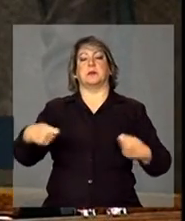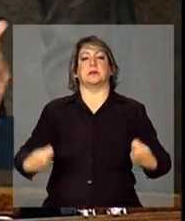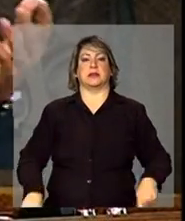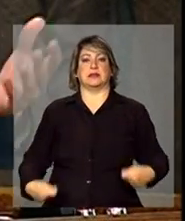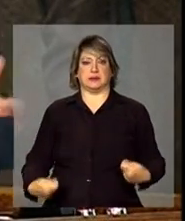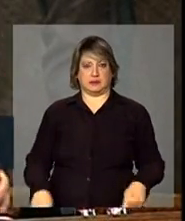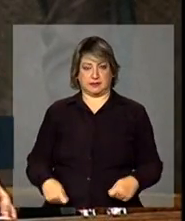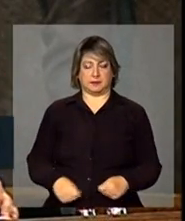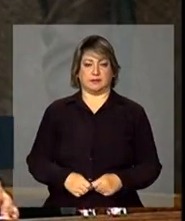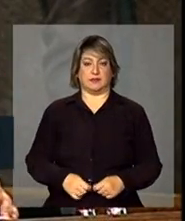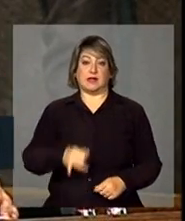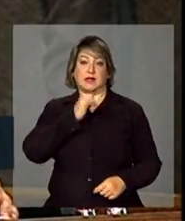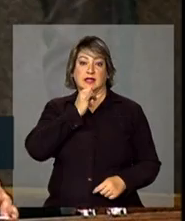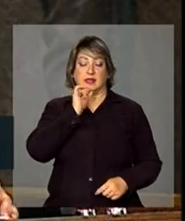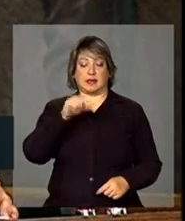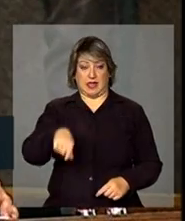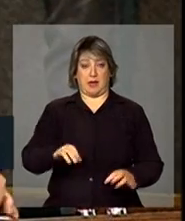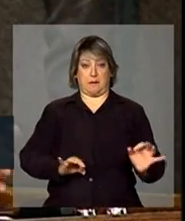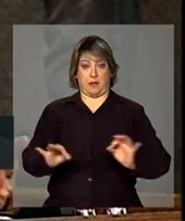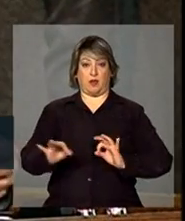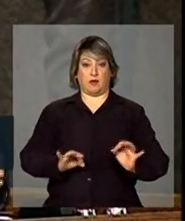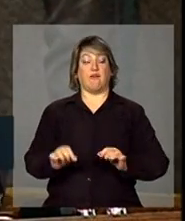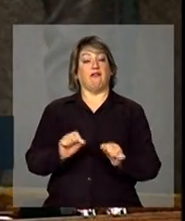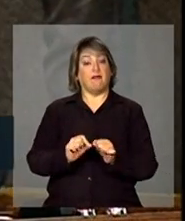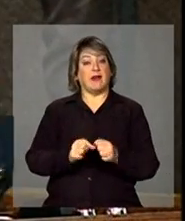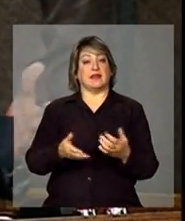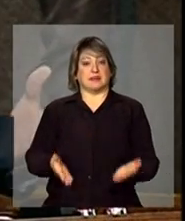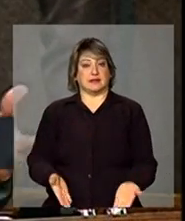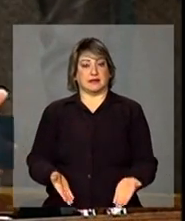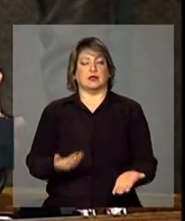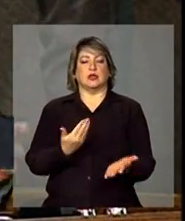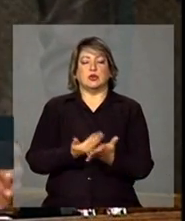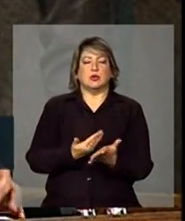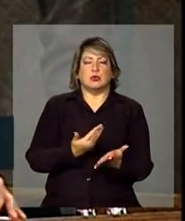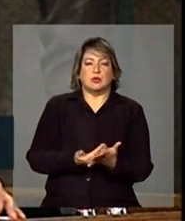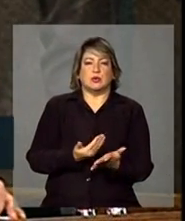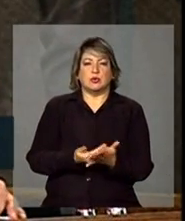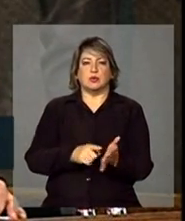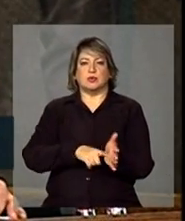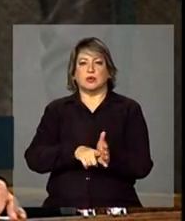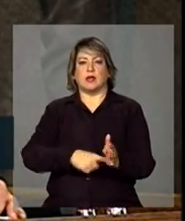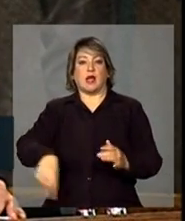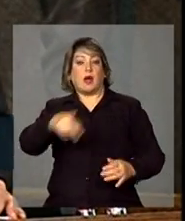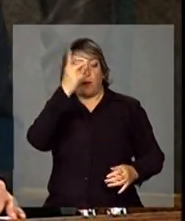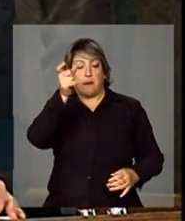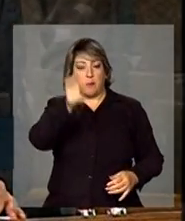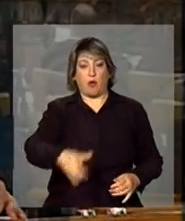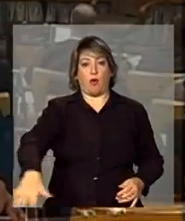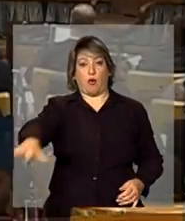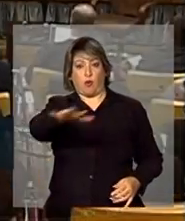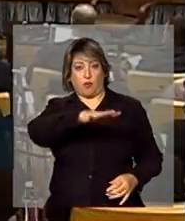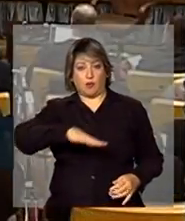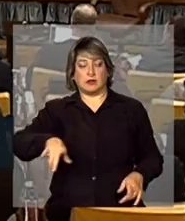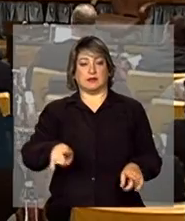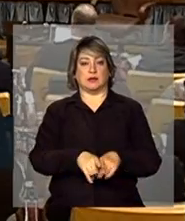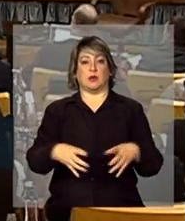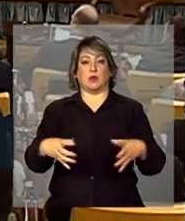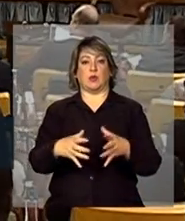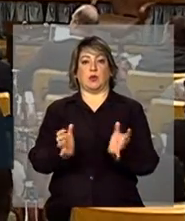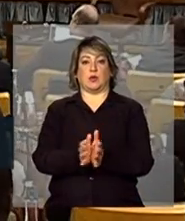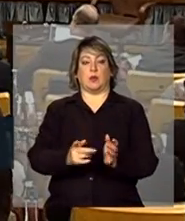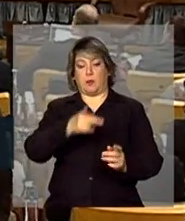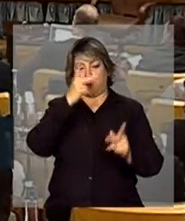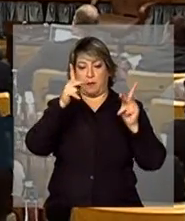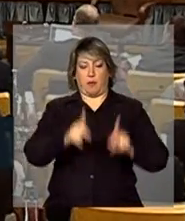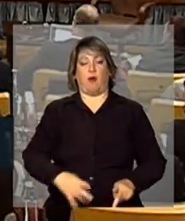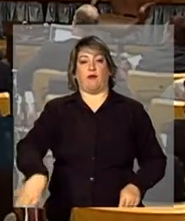nos mostra. O projeto faz isso, ele estuda toda essa população, todo esse segmento importante